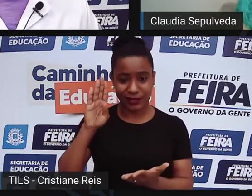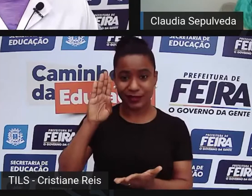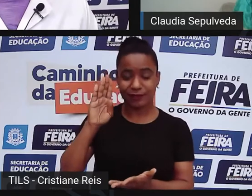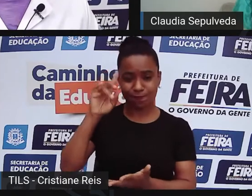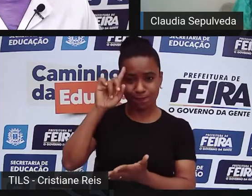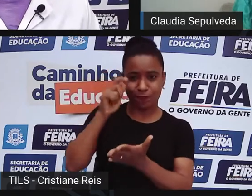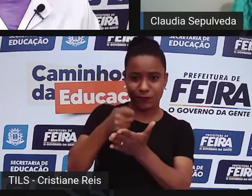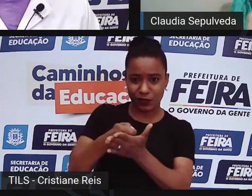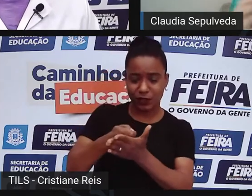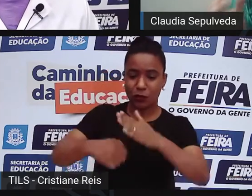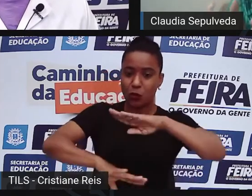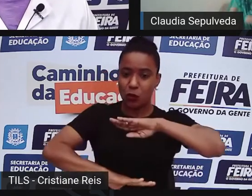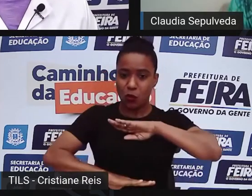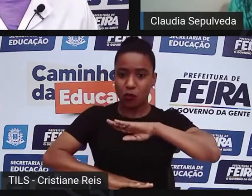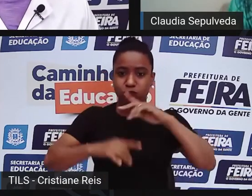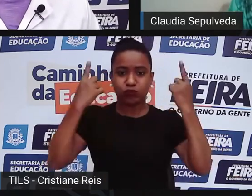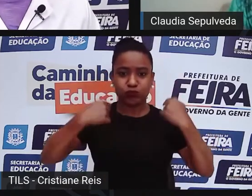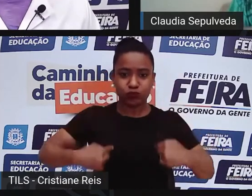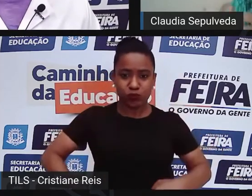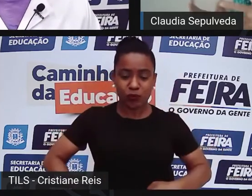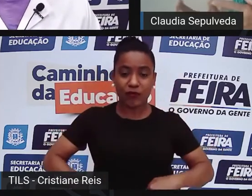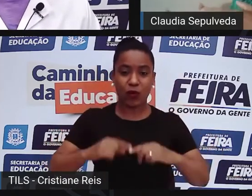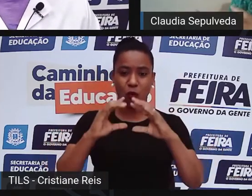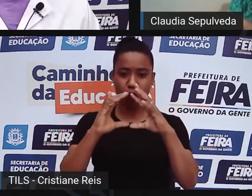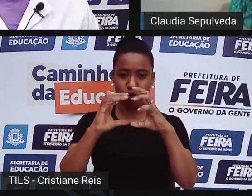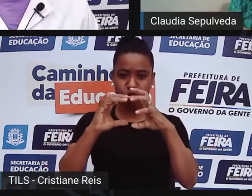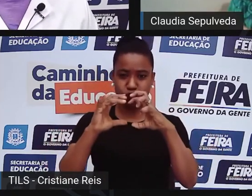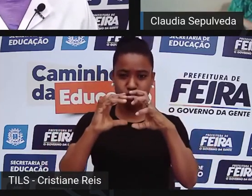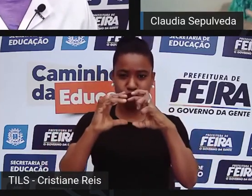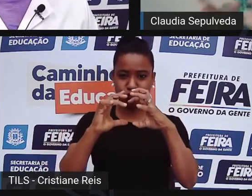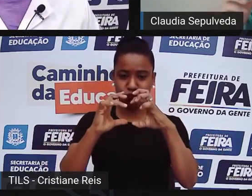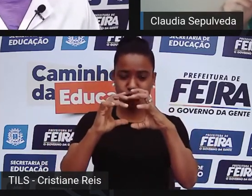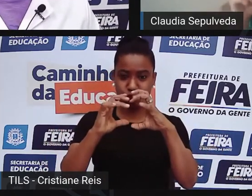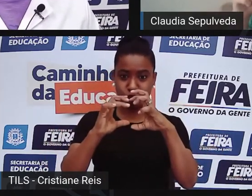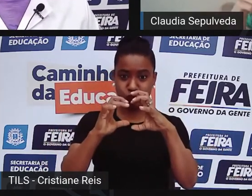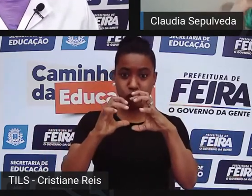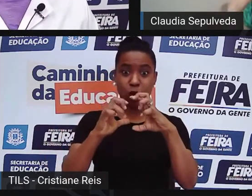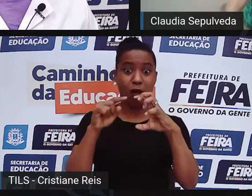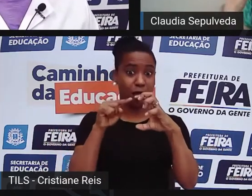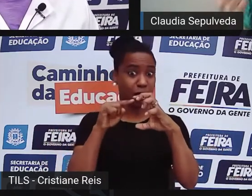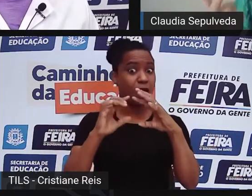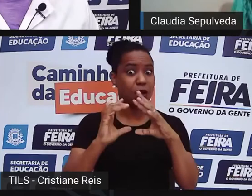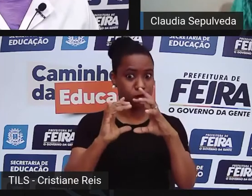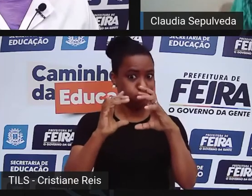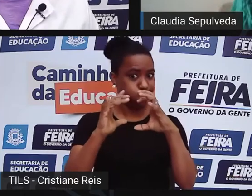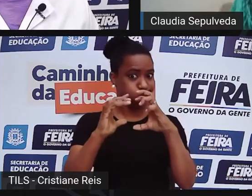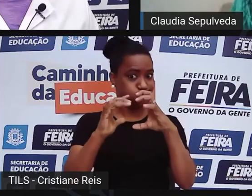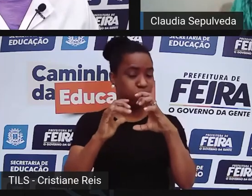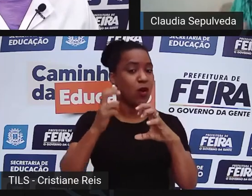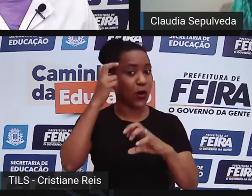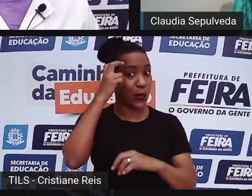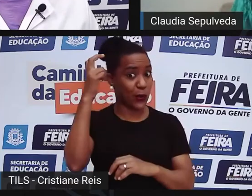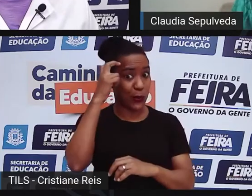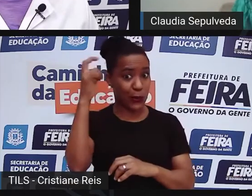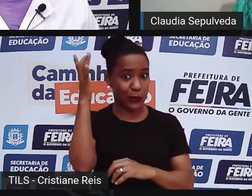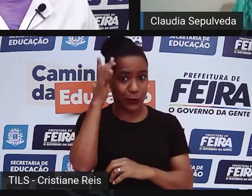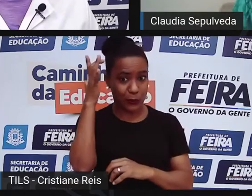medida craniana, o volume de cérebro e capacidade intelectual, então se afirmava que